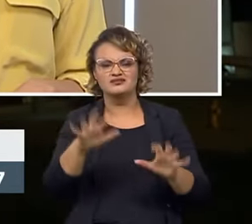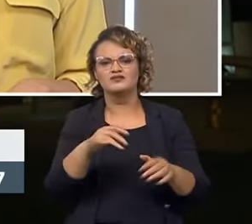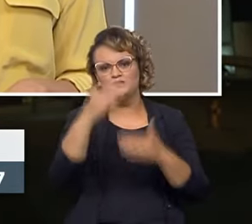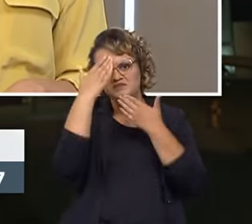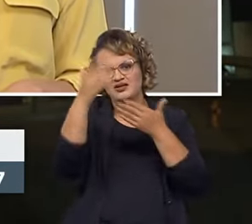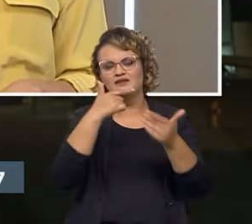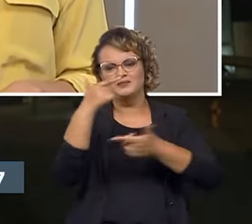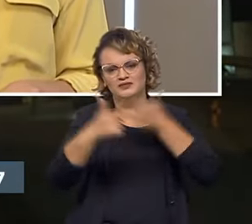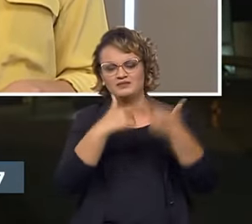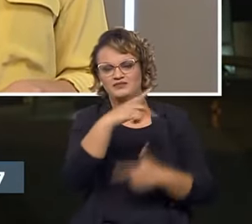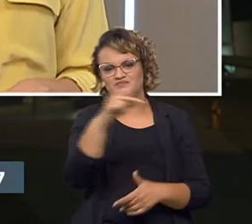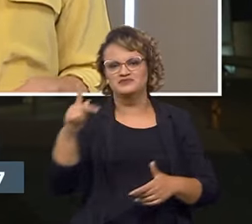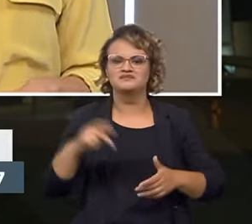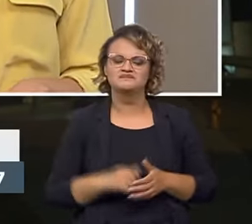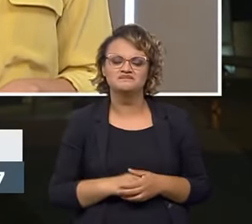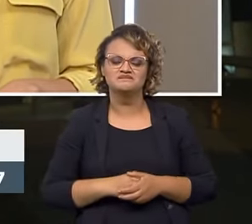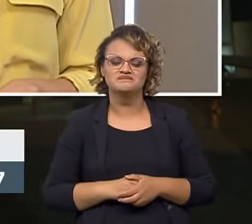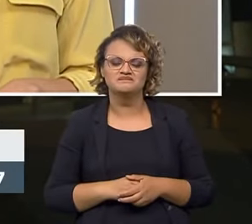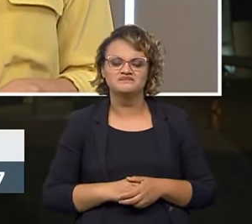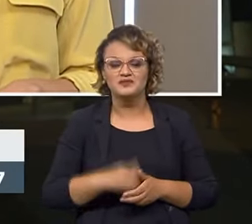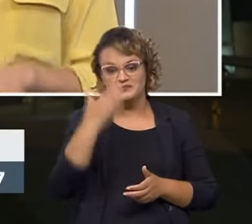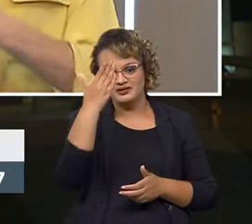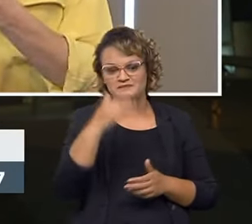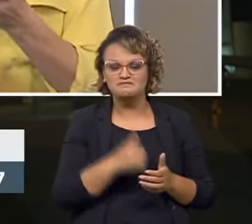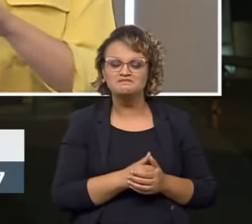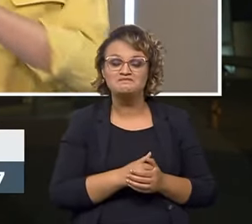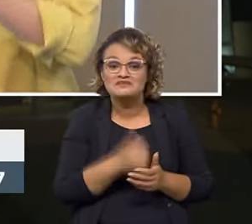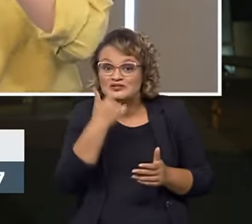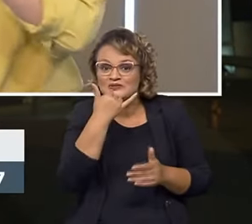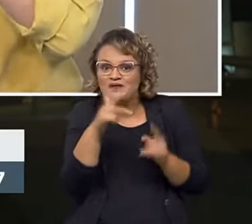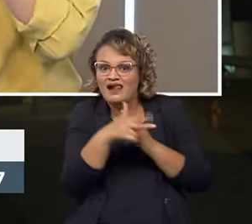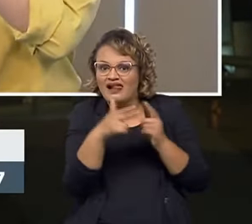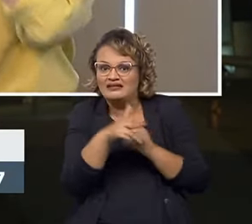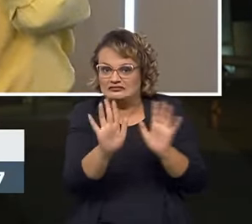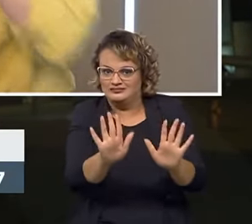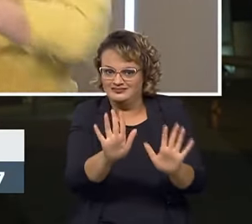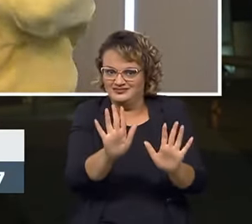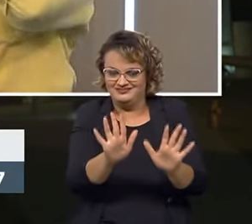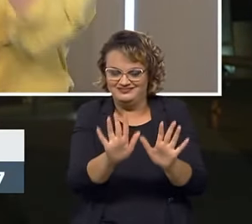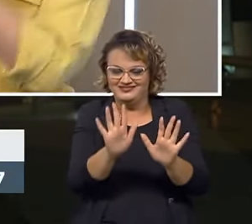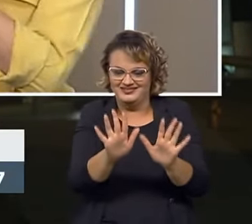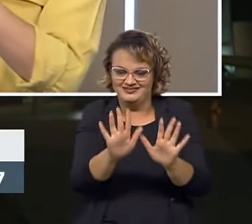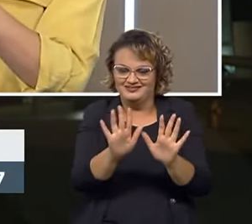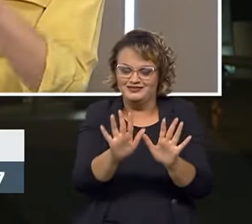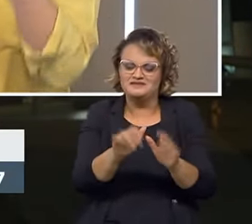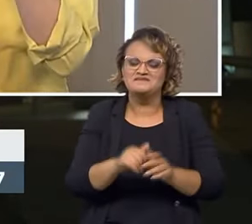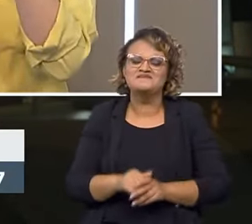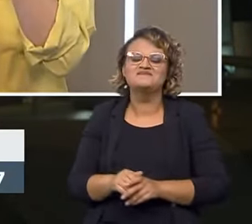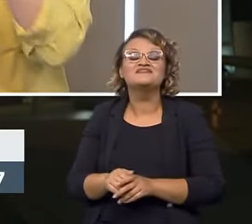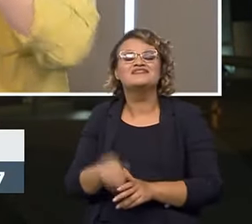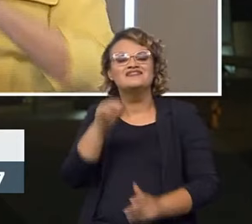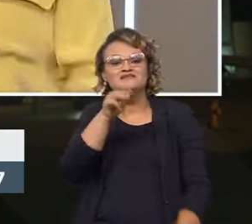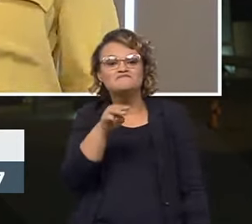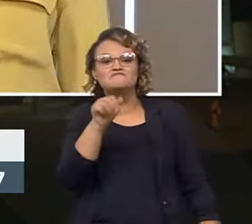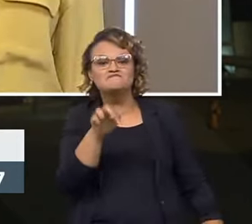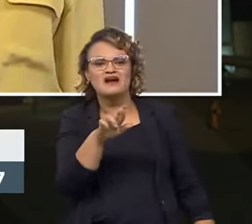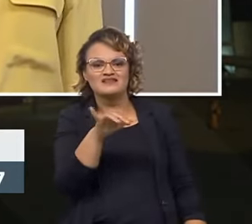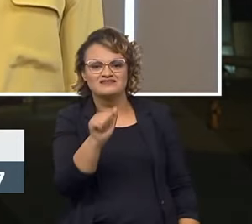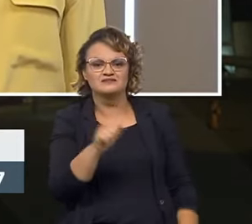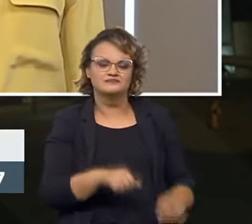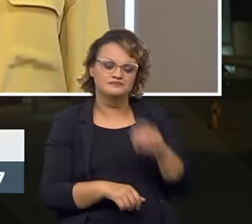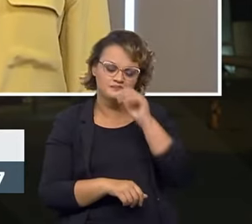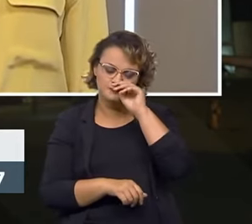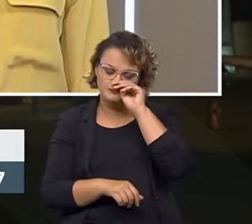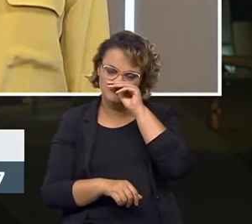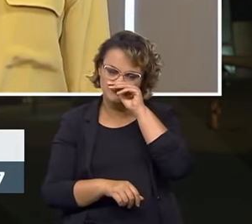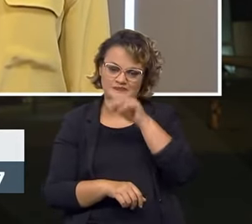executa junto ao Inmetro. Obrigado, Alessandro. Márcia, perdão, perdão. Já, já. O seu momento vai ser especial. Márcia, por favor, a sua consideração